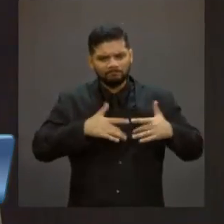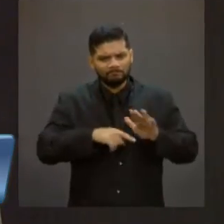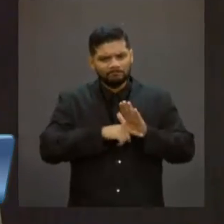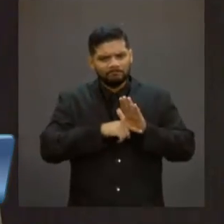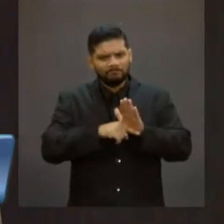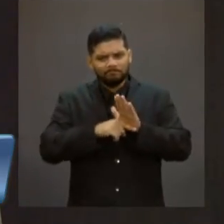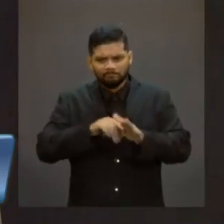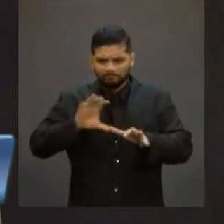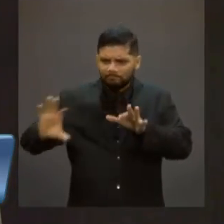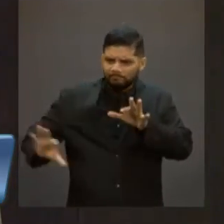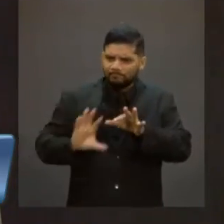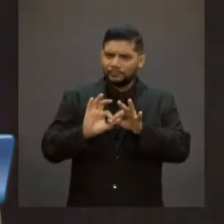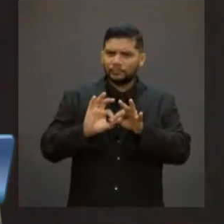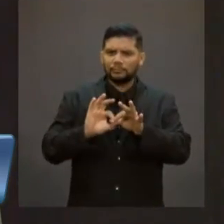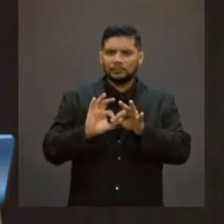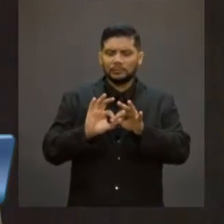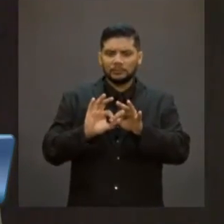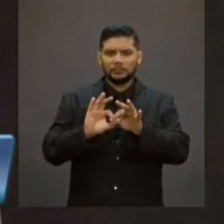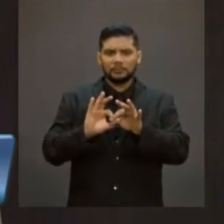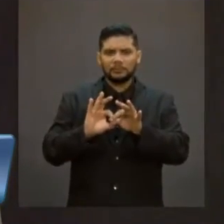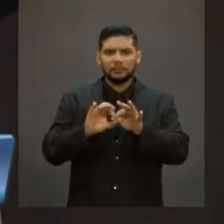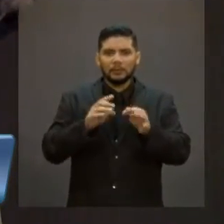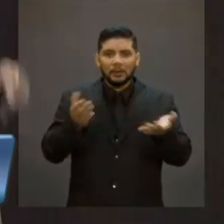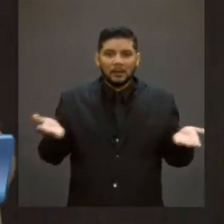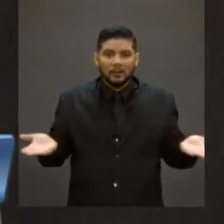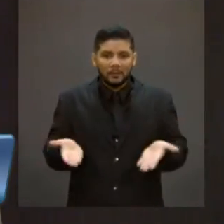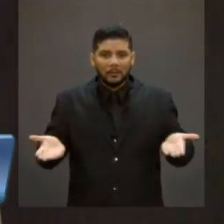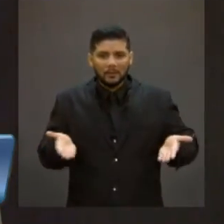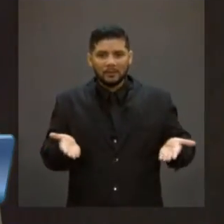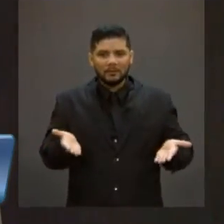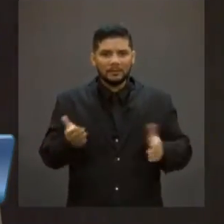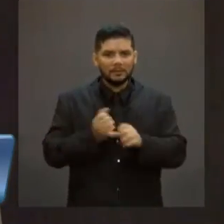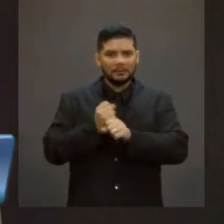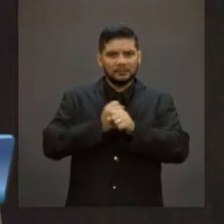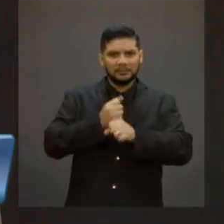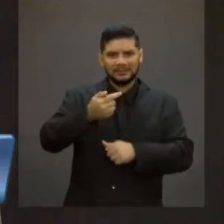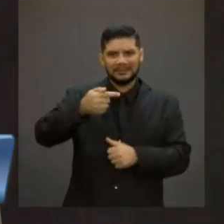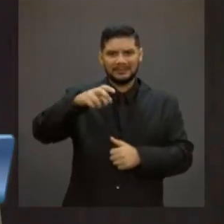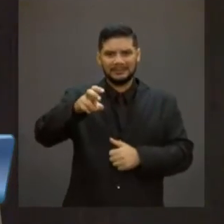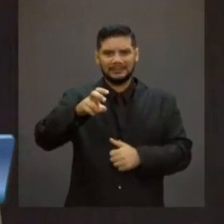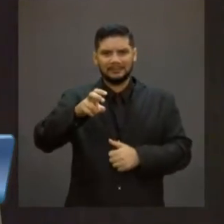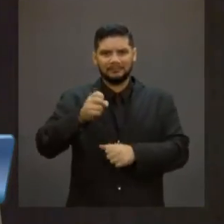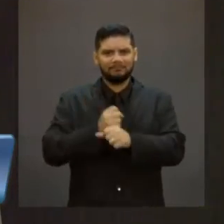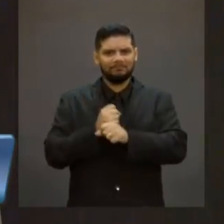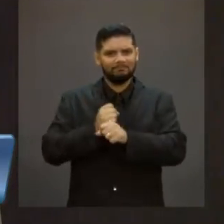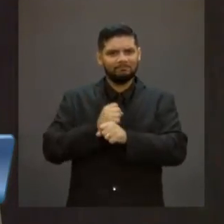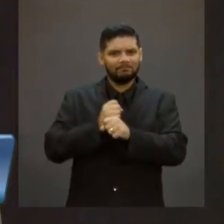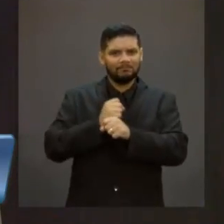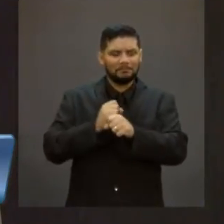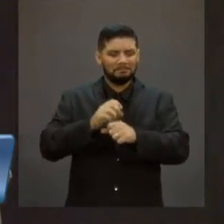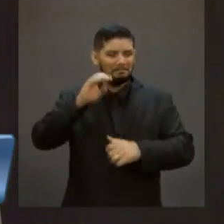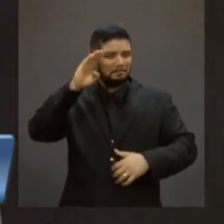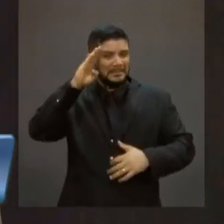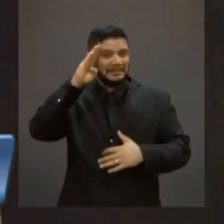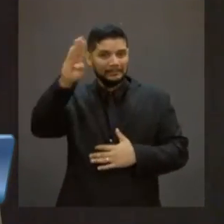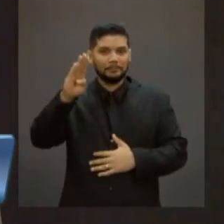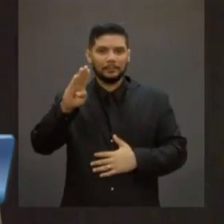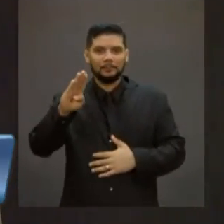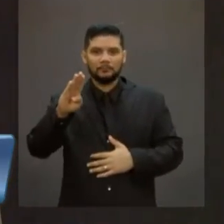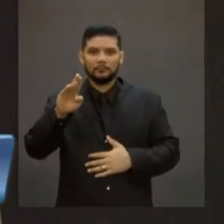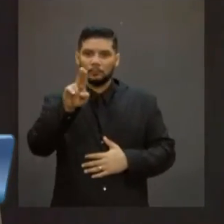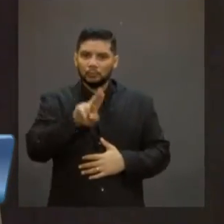coletiva, com aqueles e aquelas que, nesses últimos 75 anos, têm sido os principais